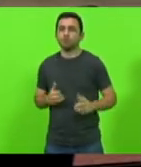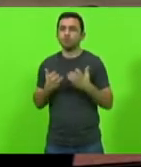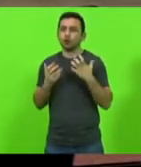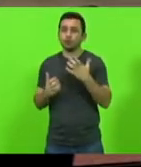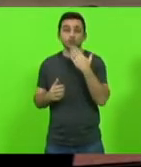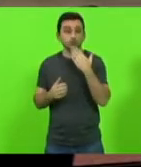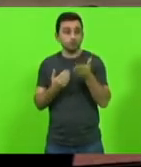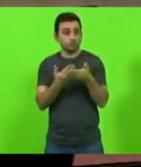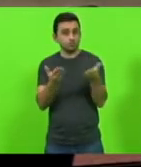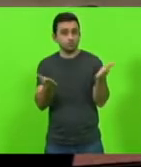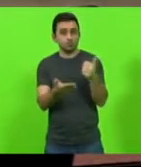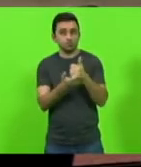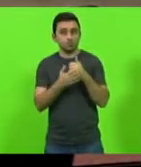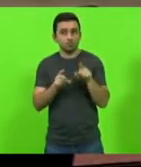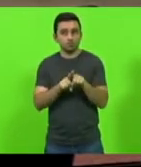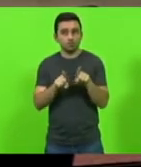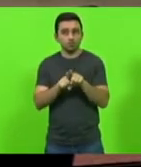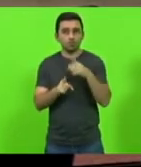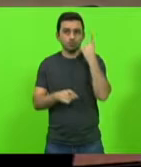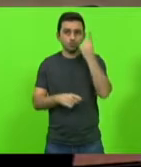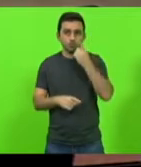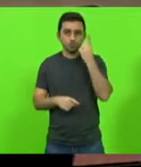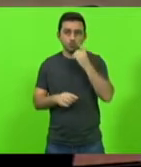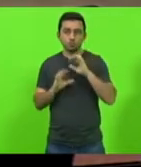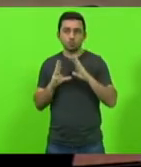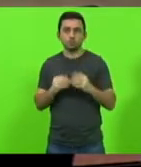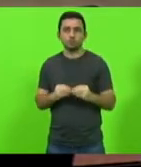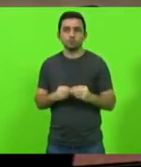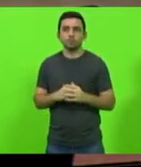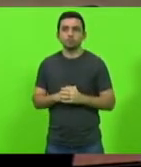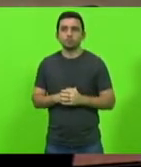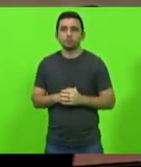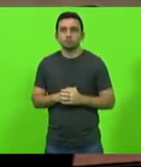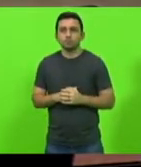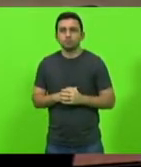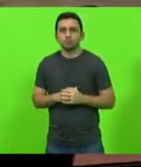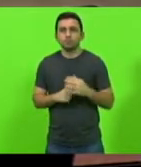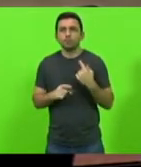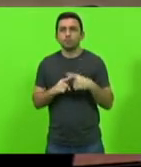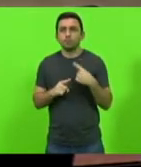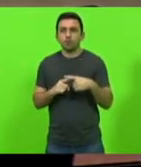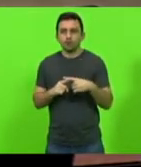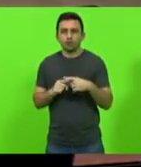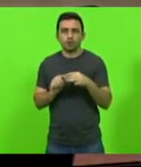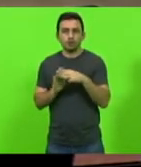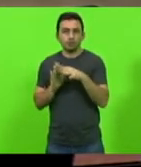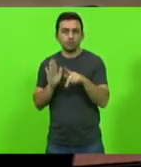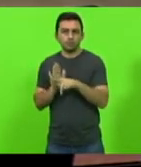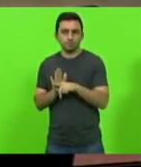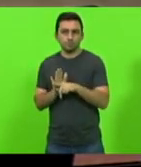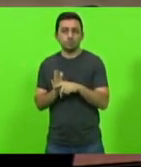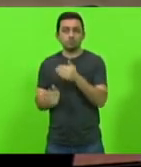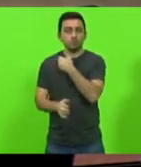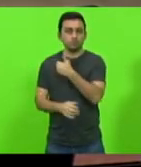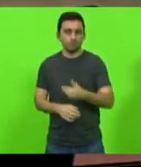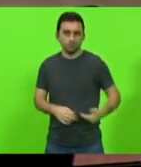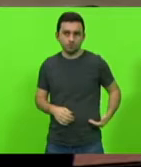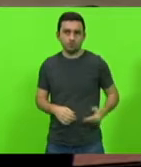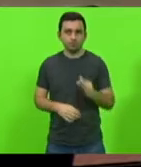apoio também dos colegas deputados e colegas deputados é porque a medida provisória do governo federal